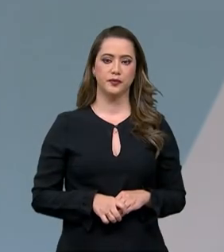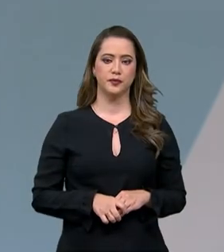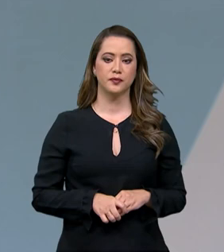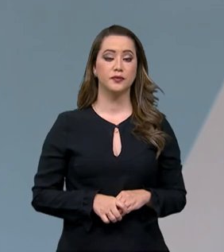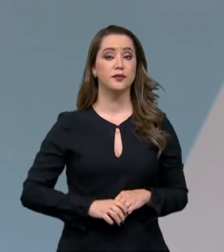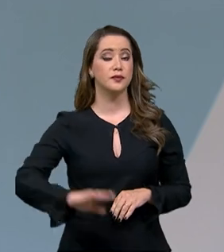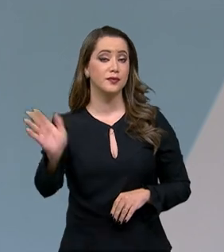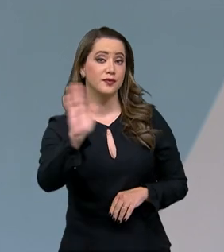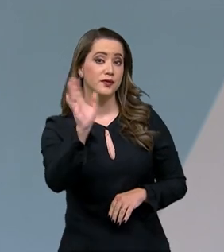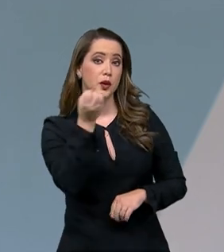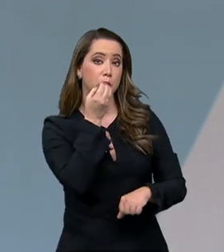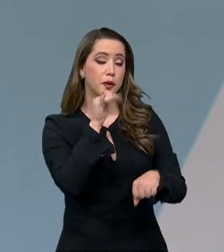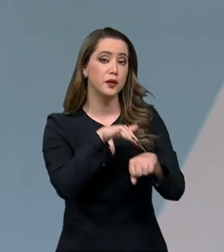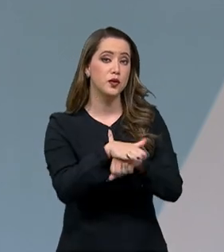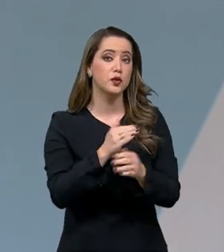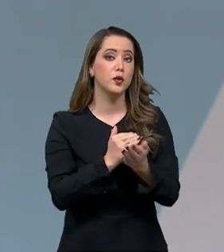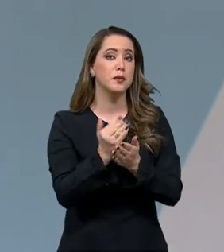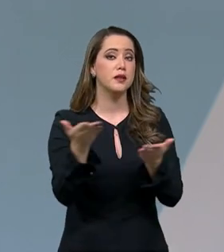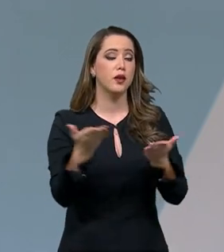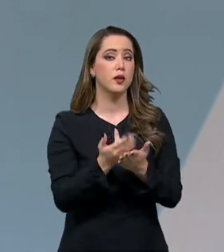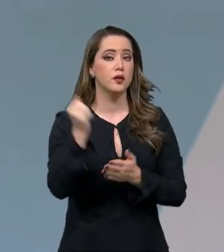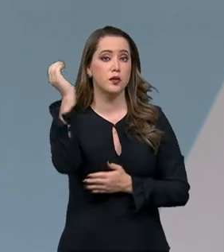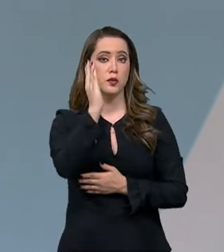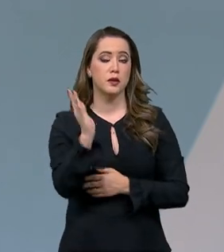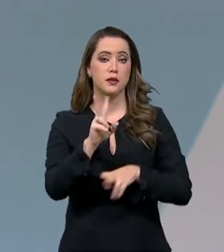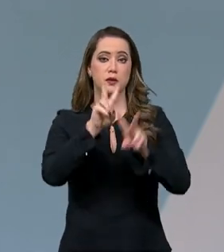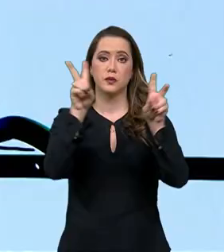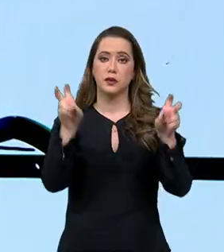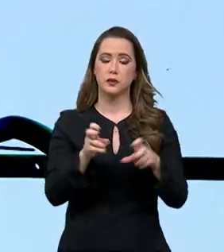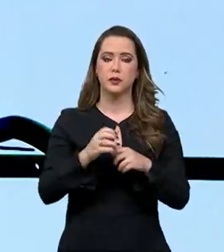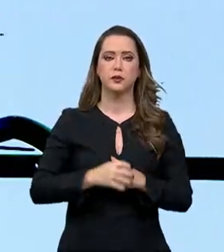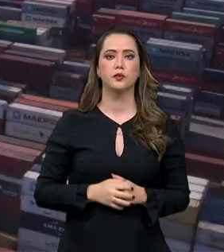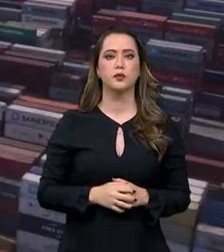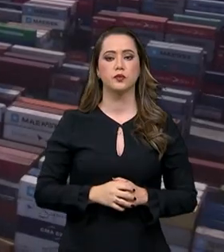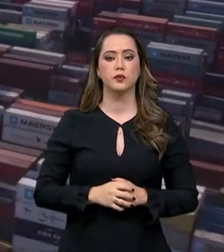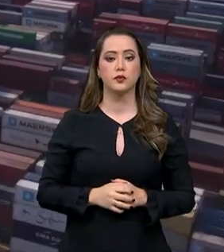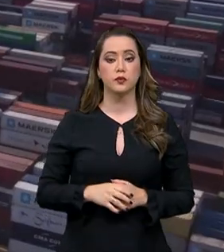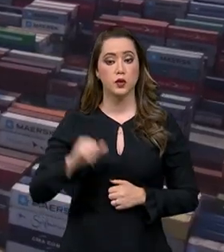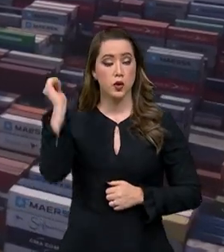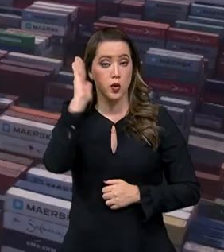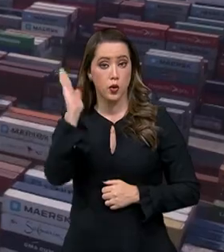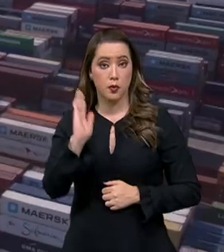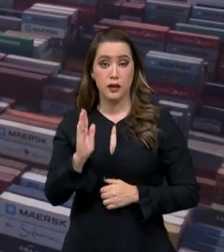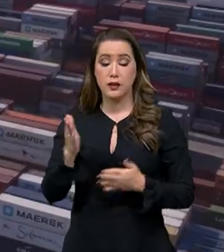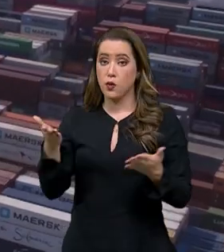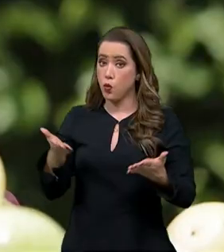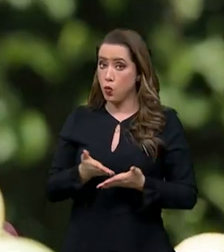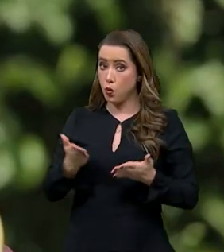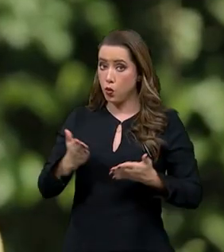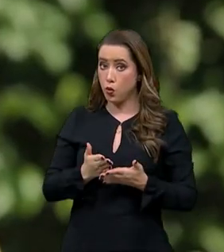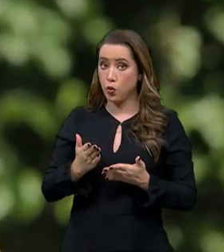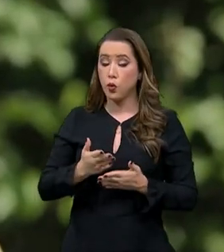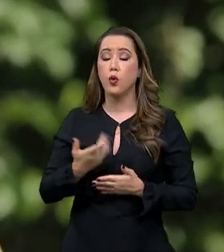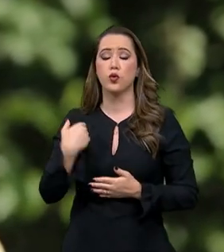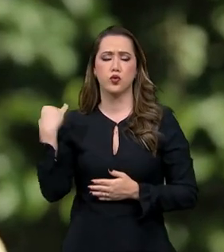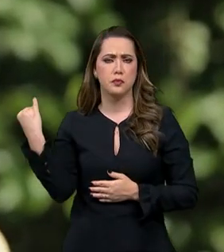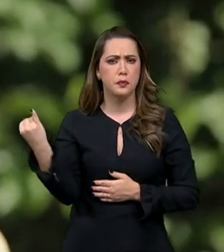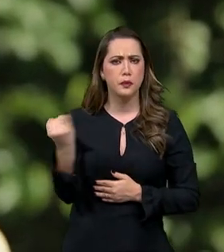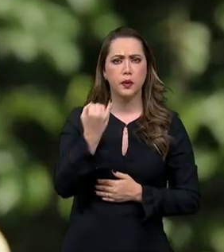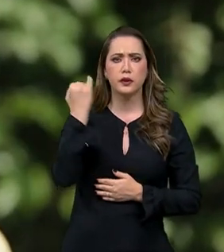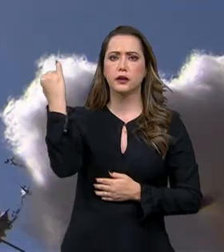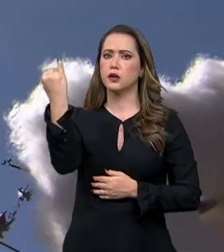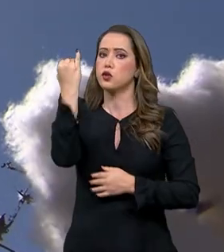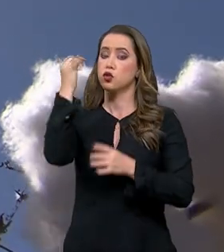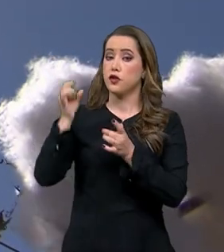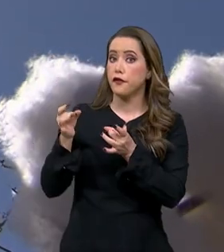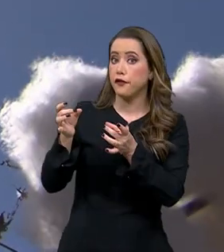Olá, boa noite. Começa agora mais um Brasil em Pauta. O Brasil ocupa hoje posição de destaque no mercado